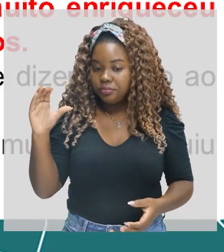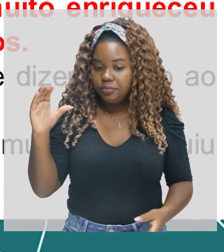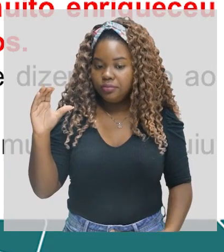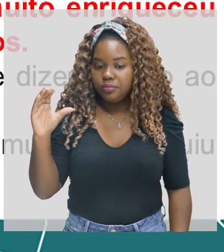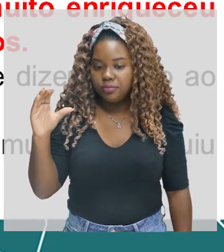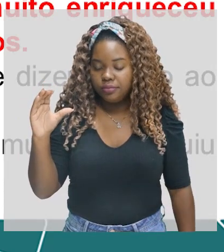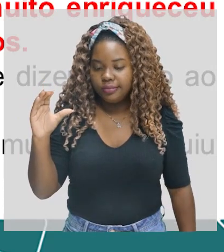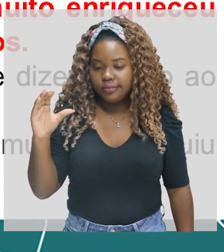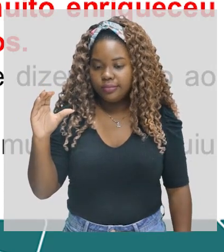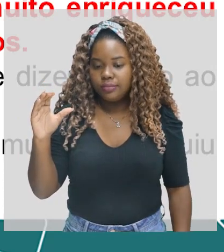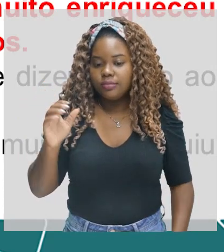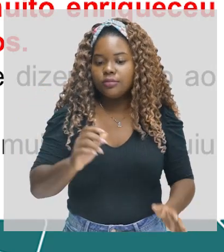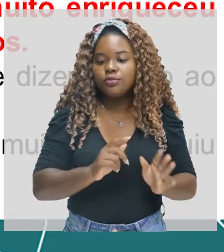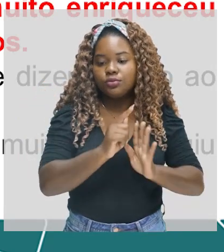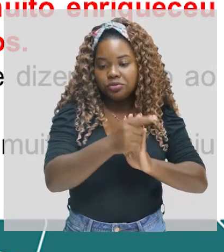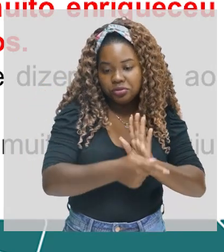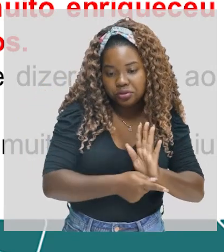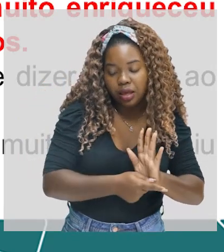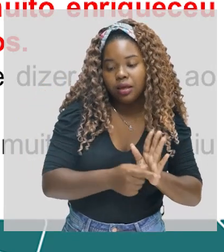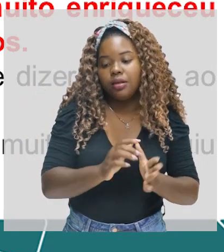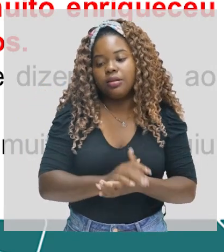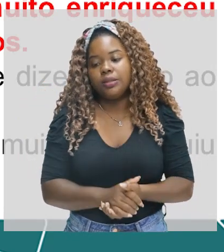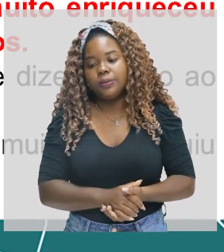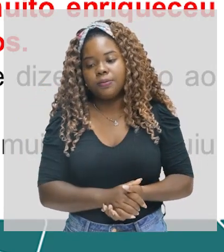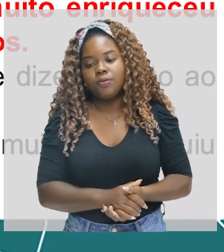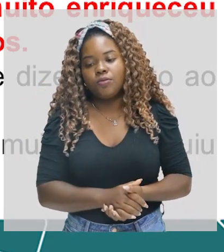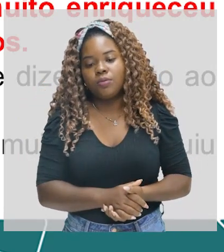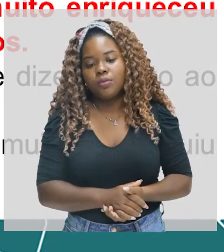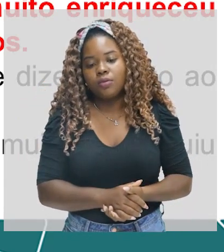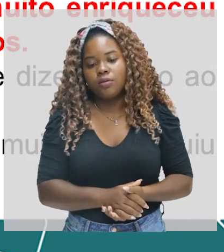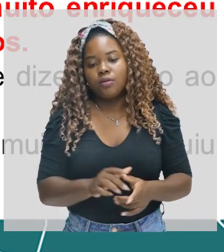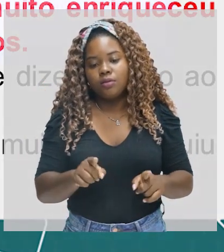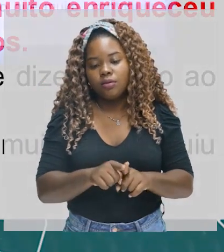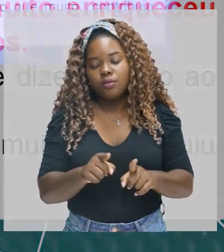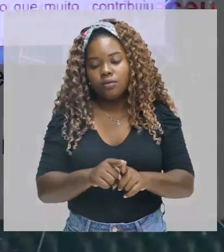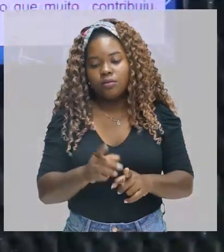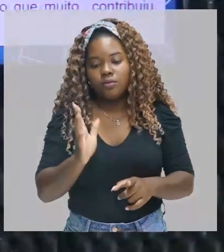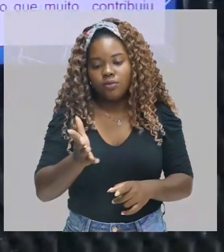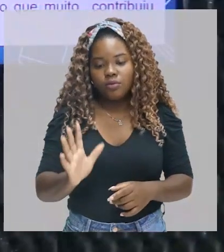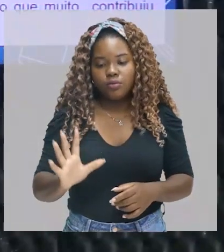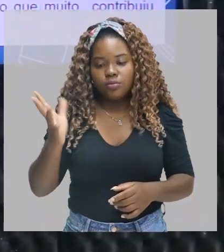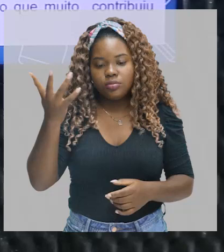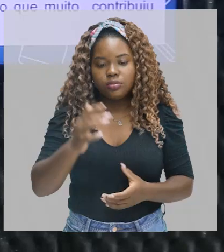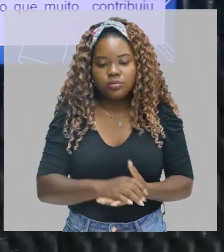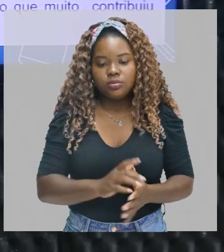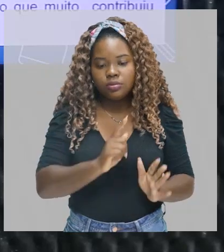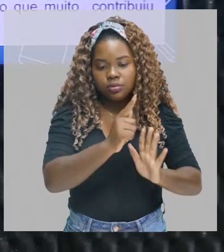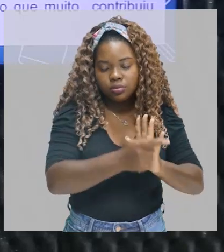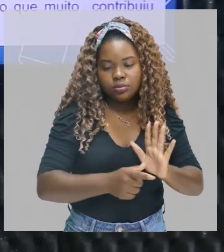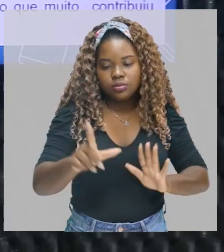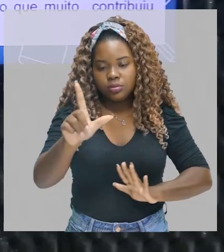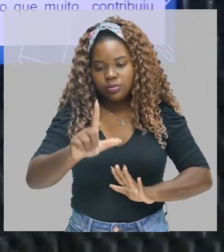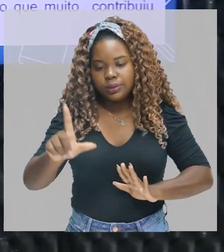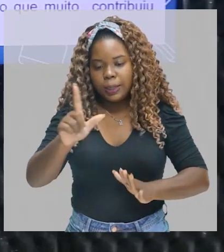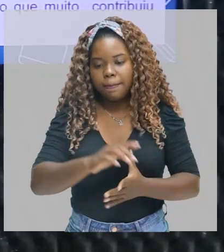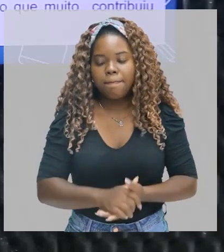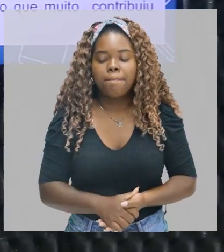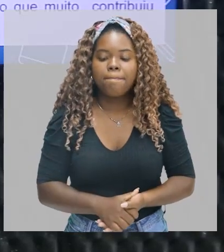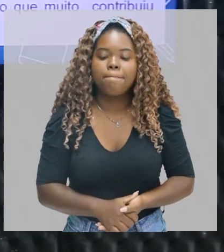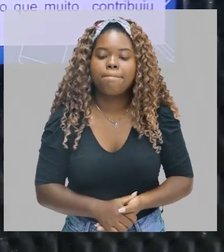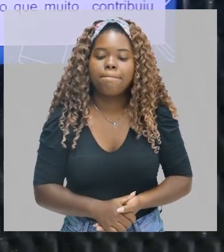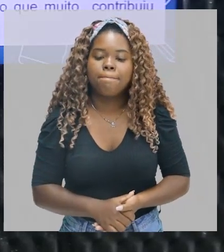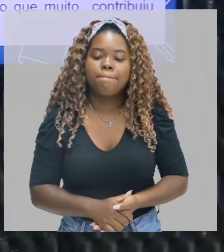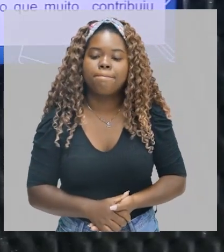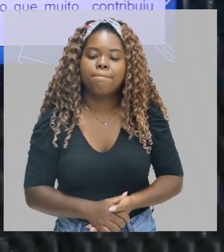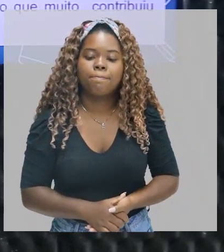Interpretação dos gêneros. O que muito enriqueceu os já existentes. A está falando de gêneros literários, possibilitando o